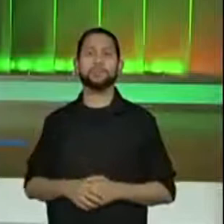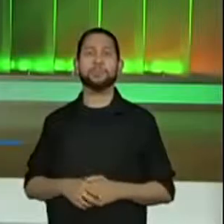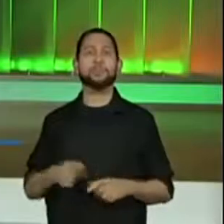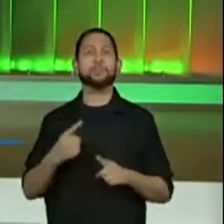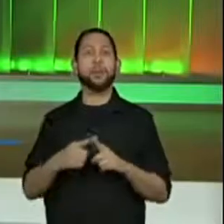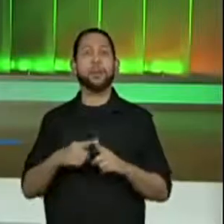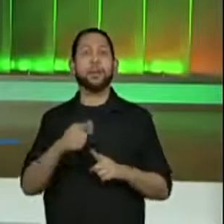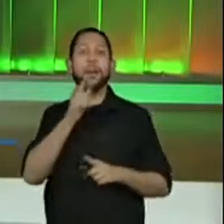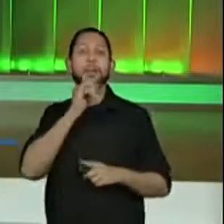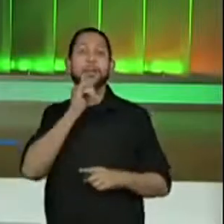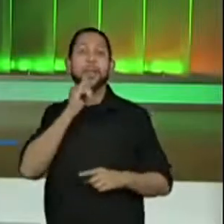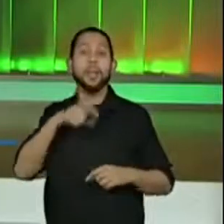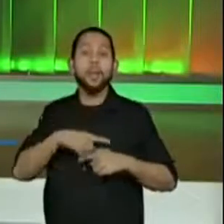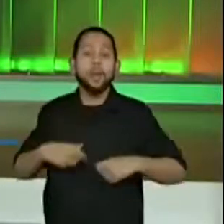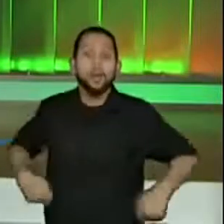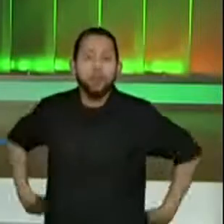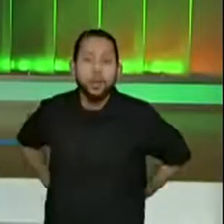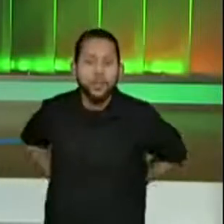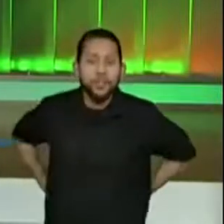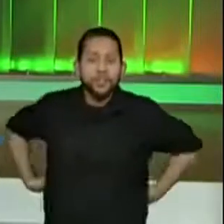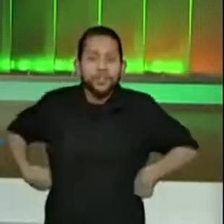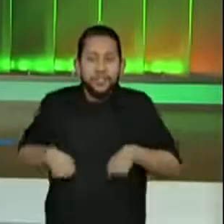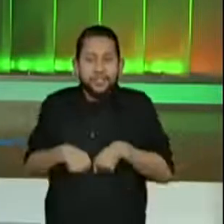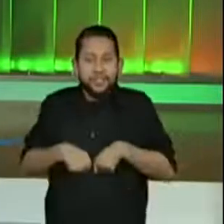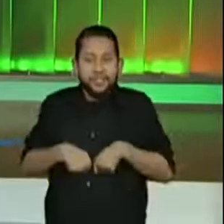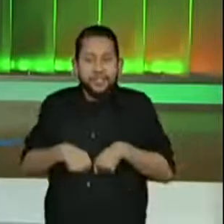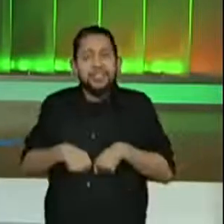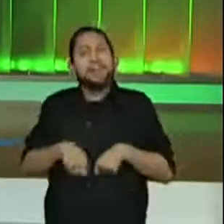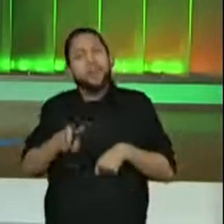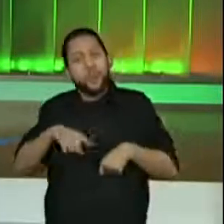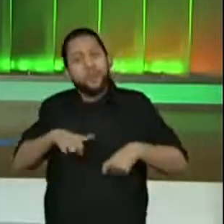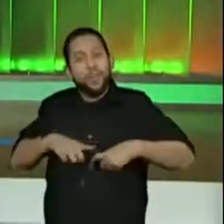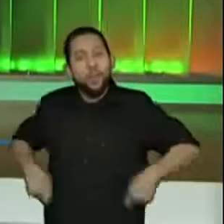também tenho uma fita métrica aqui para a gente fazer isso junto.